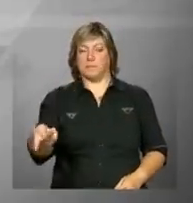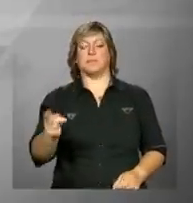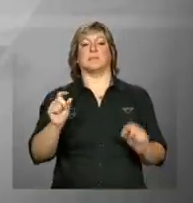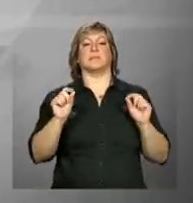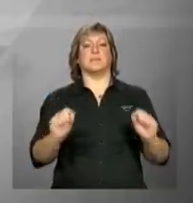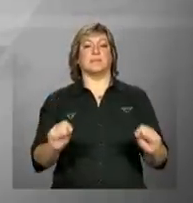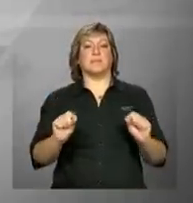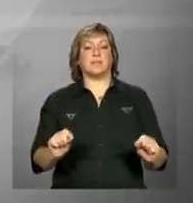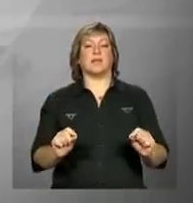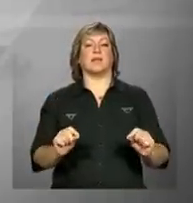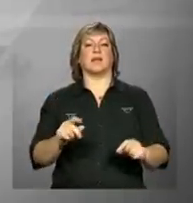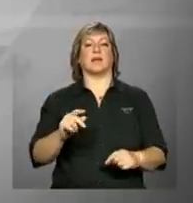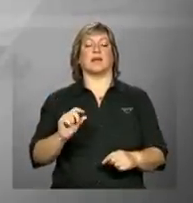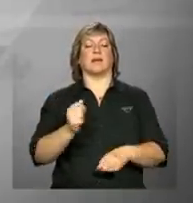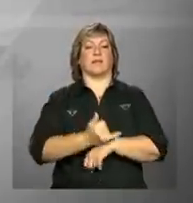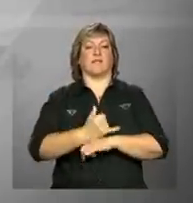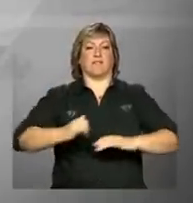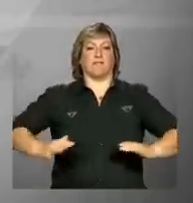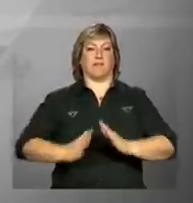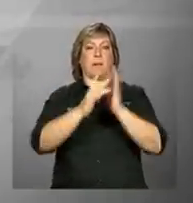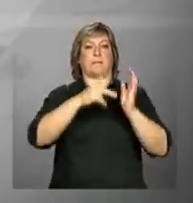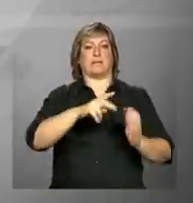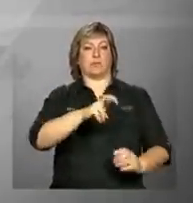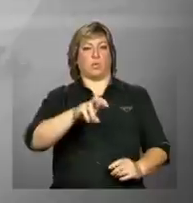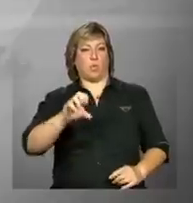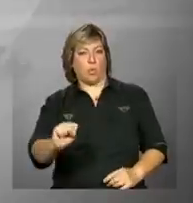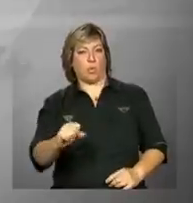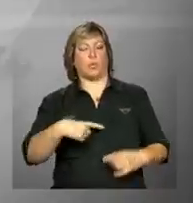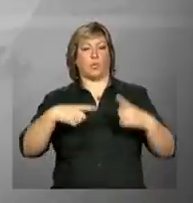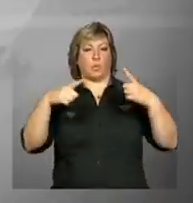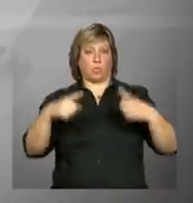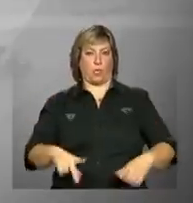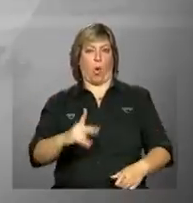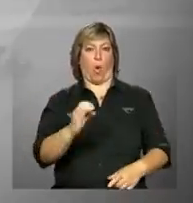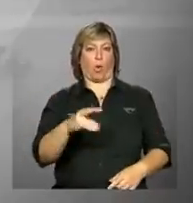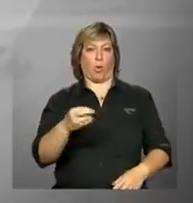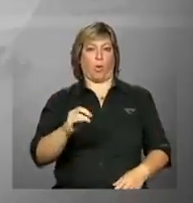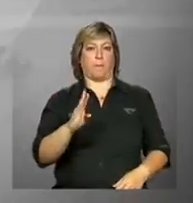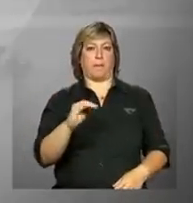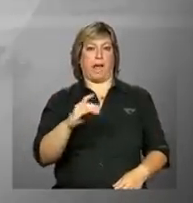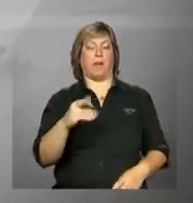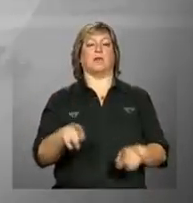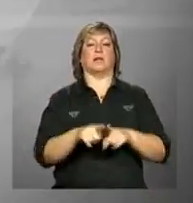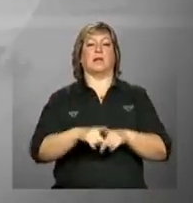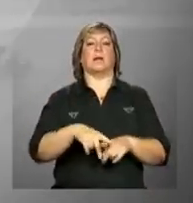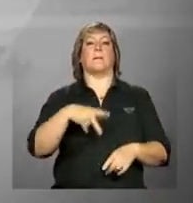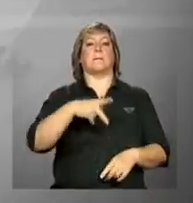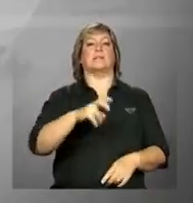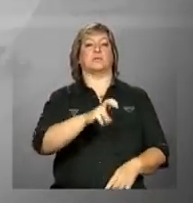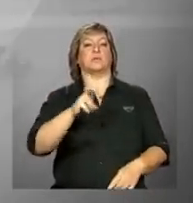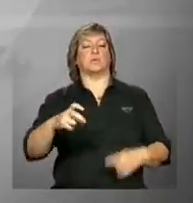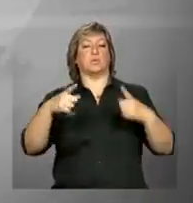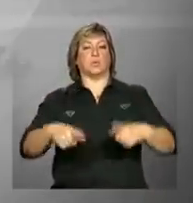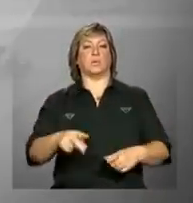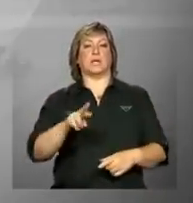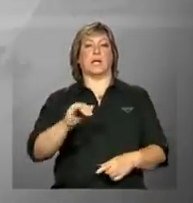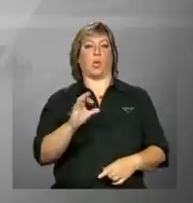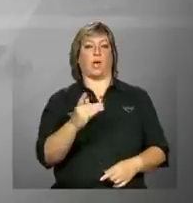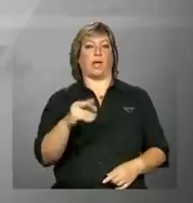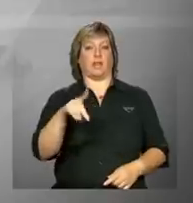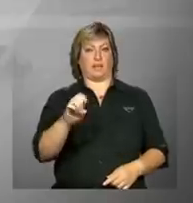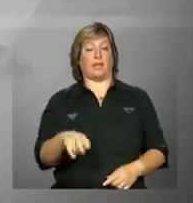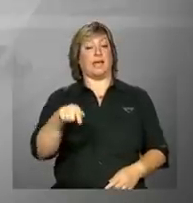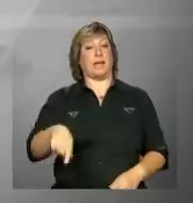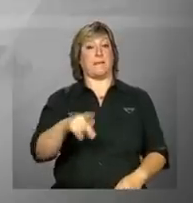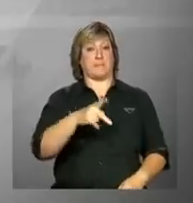plataformas de petróleo P58 no estaleiro Honório Bicalho E P55 no estaleiro Rio Grande A P55